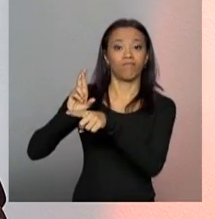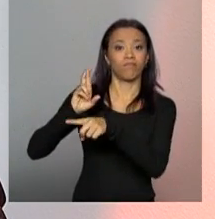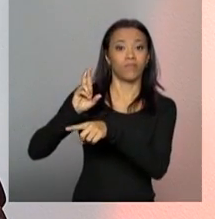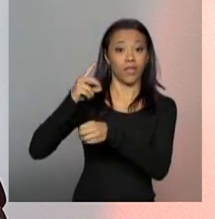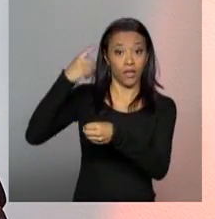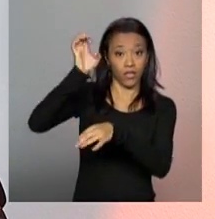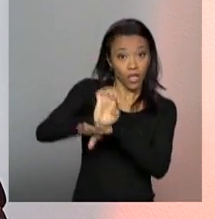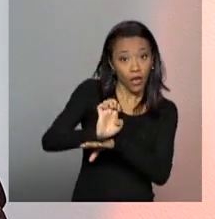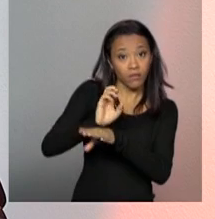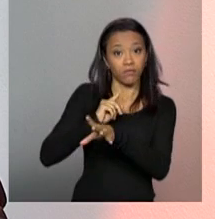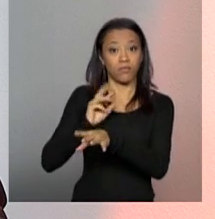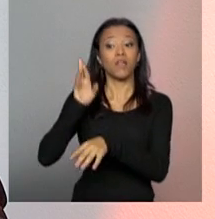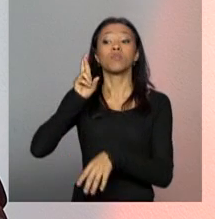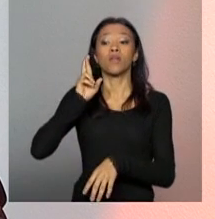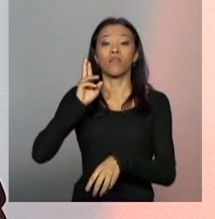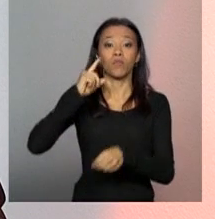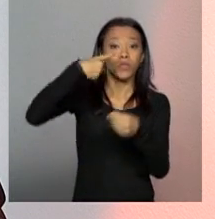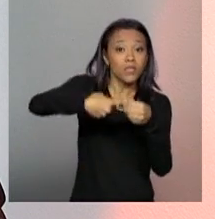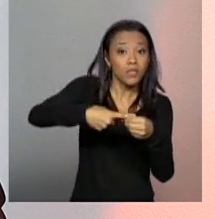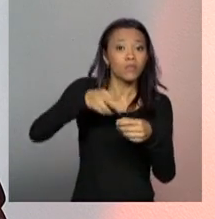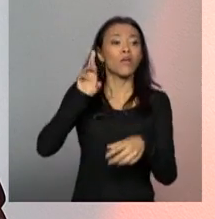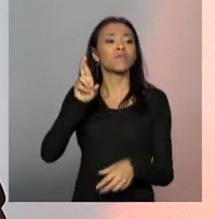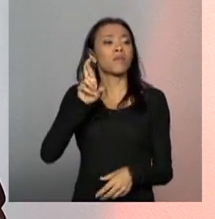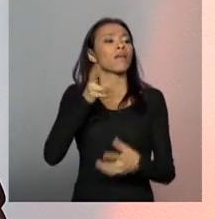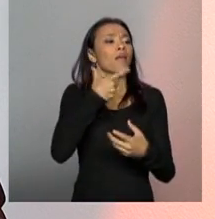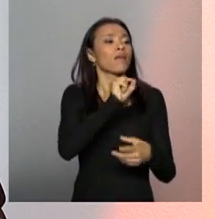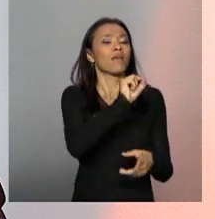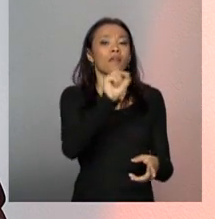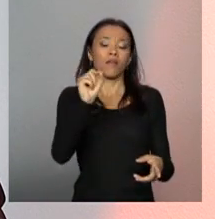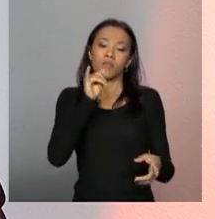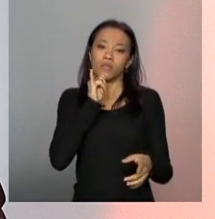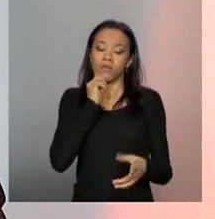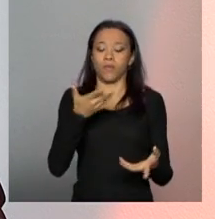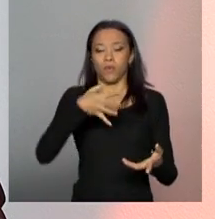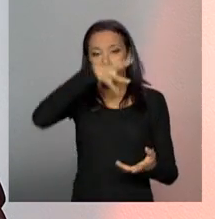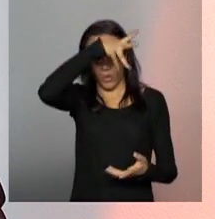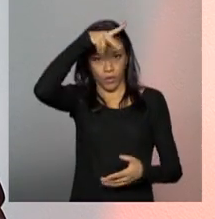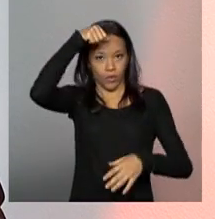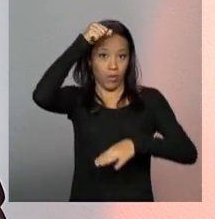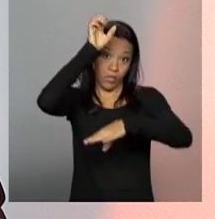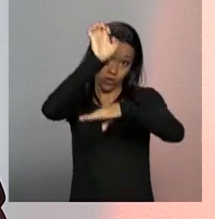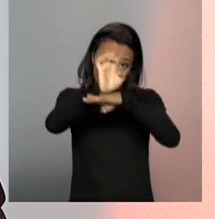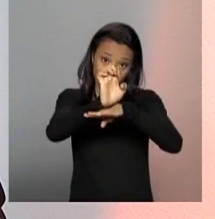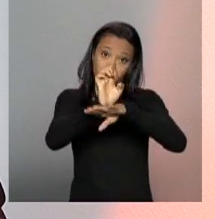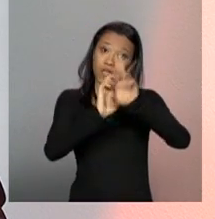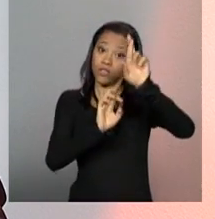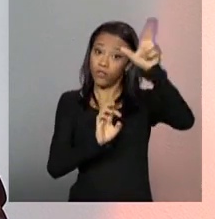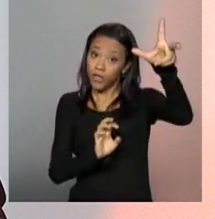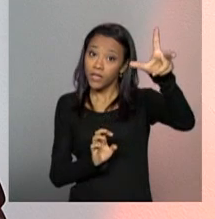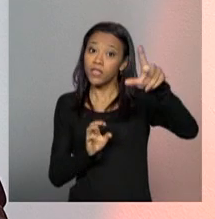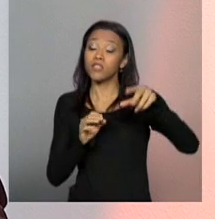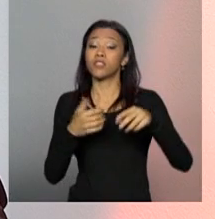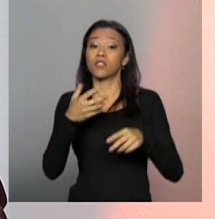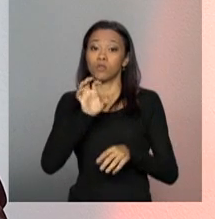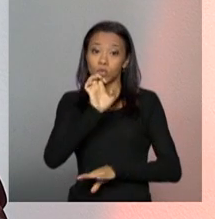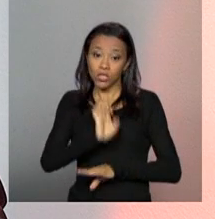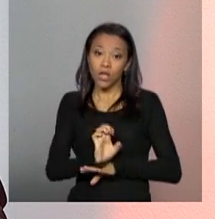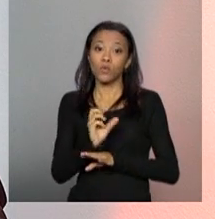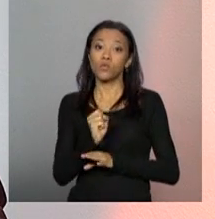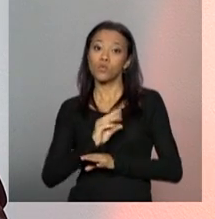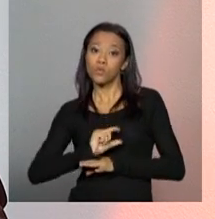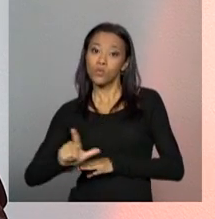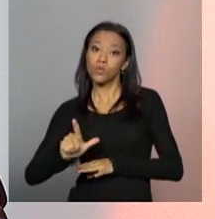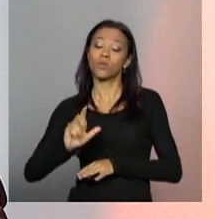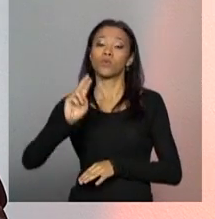apontou assim, existem diferenças entre as realidades no município da Amazônia e a realidade no município do sul ou sudeste. Mas por outro lado,